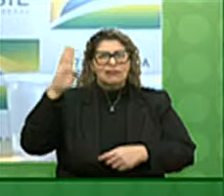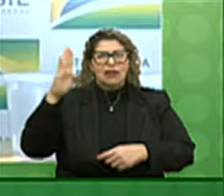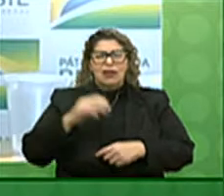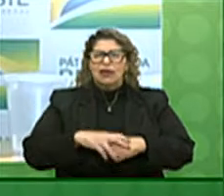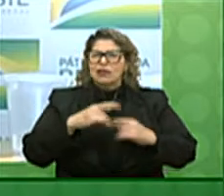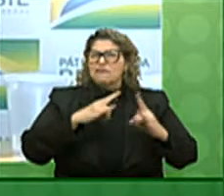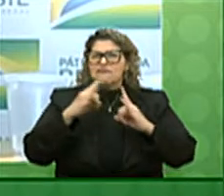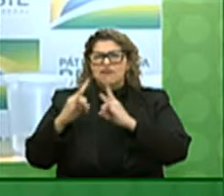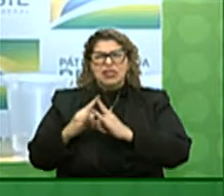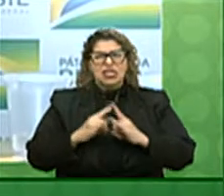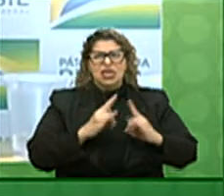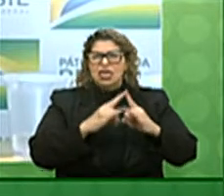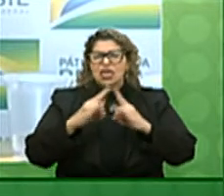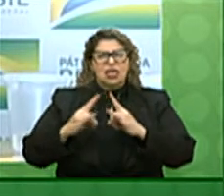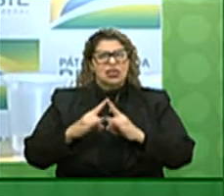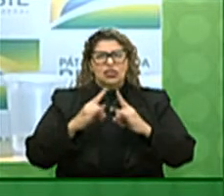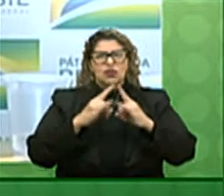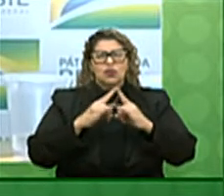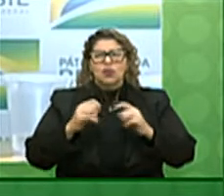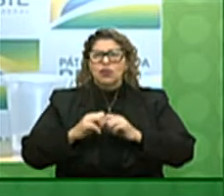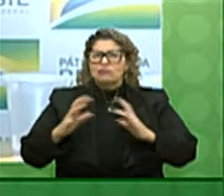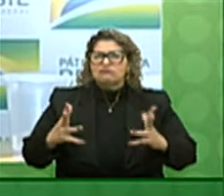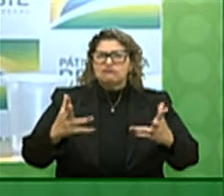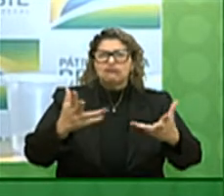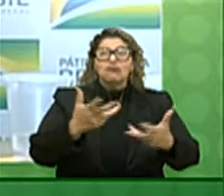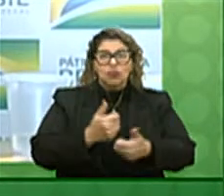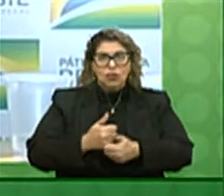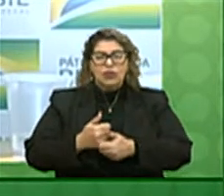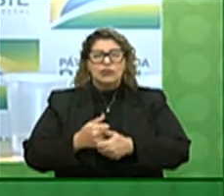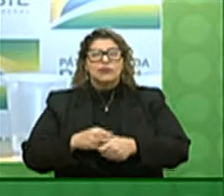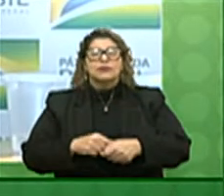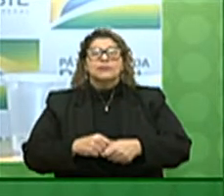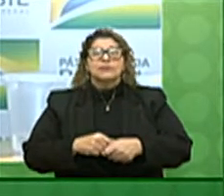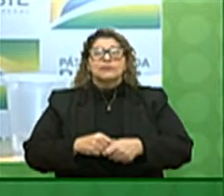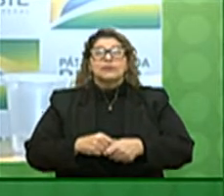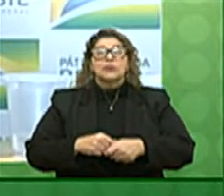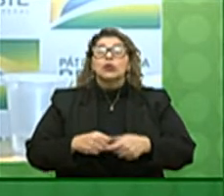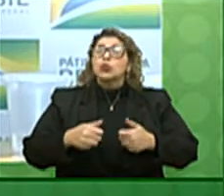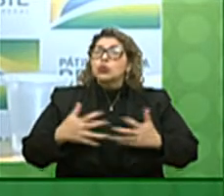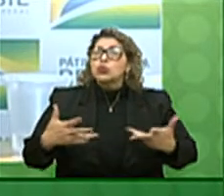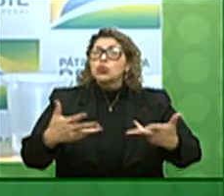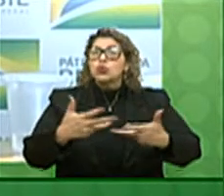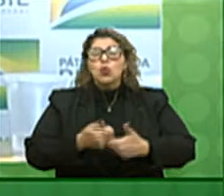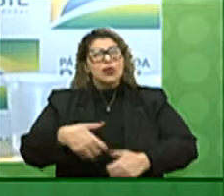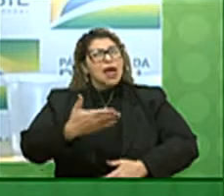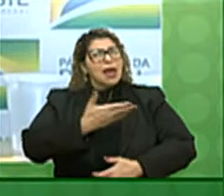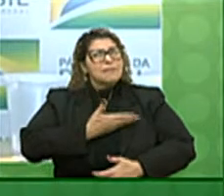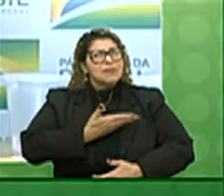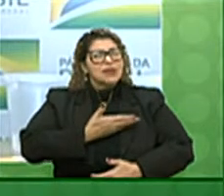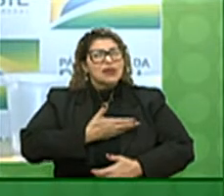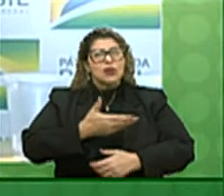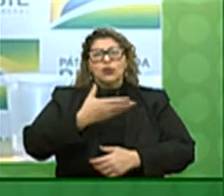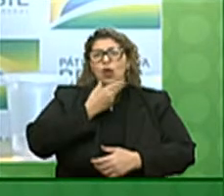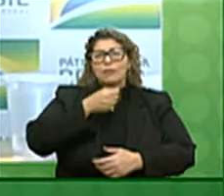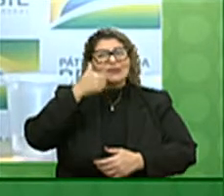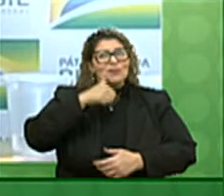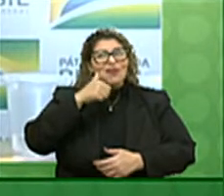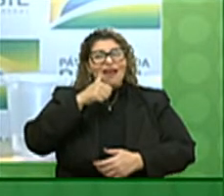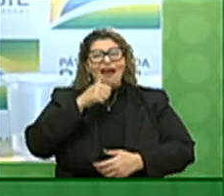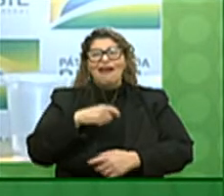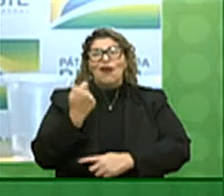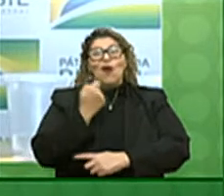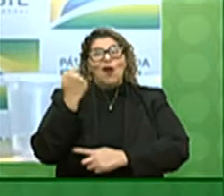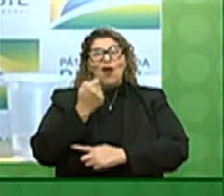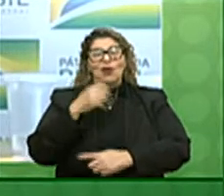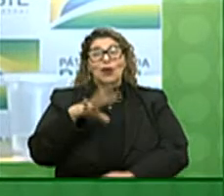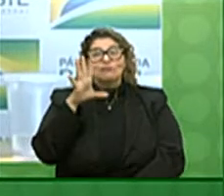federações e entidades de classe, bem como a todas as amigas e amigos do Rio Grande do Sul que